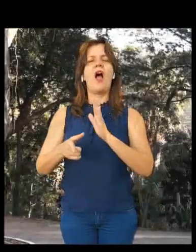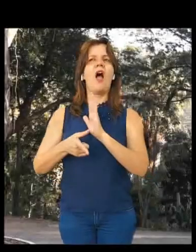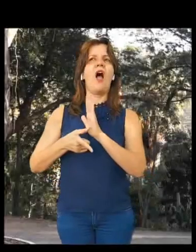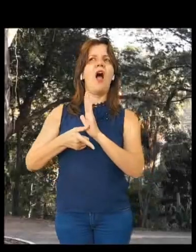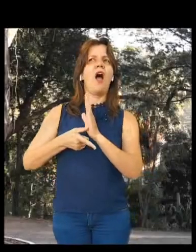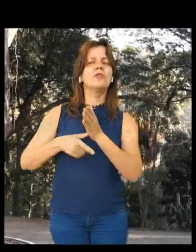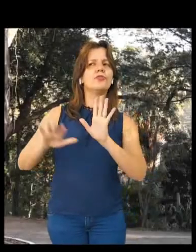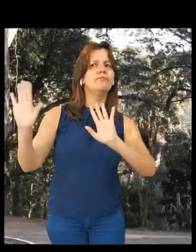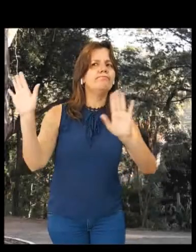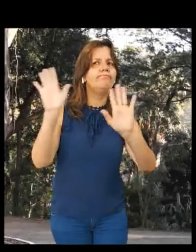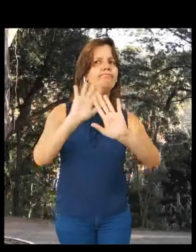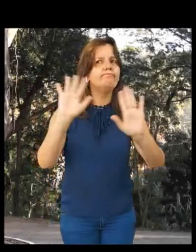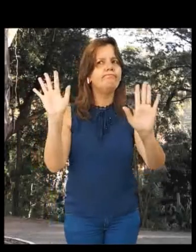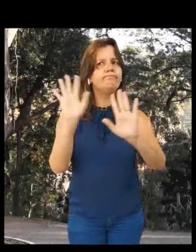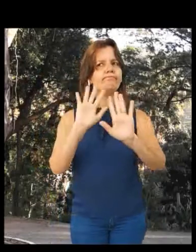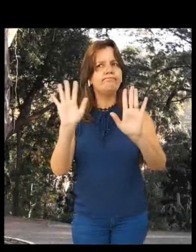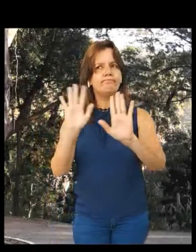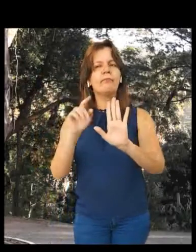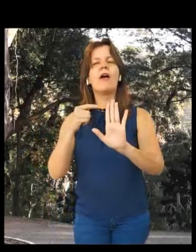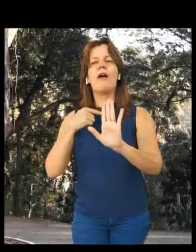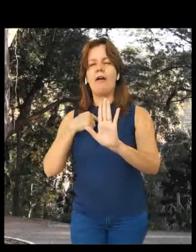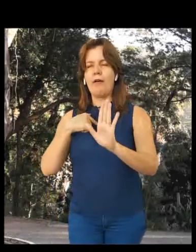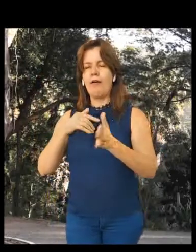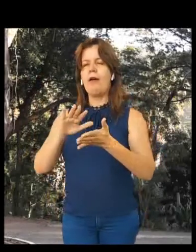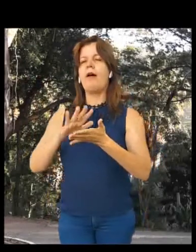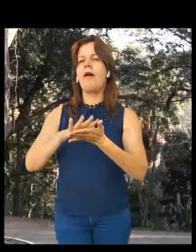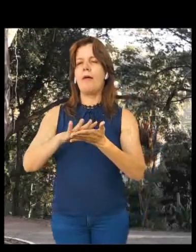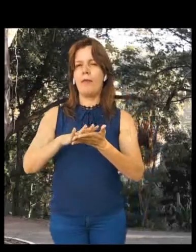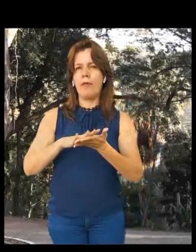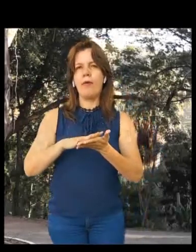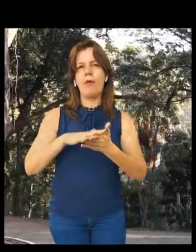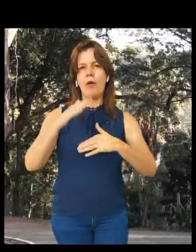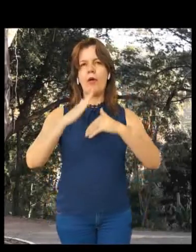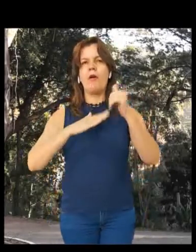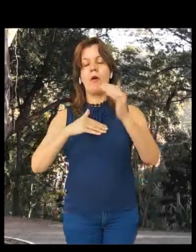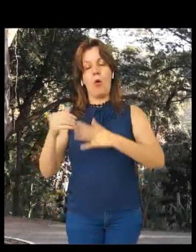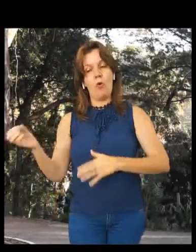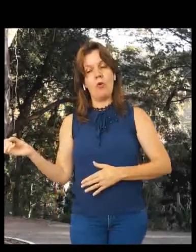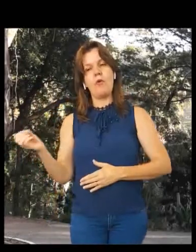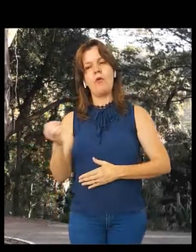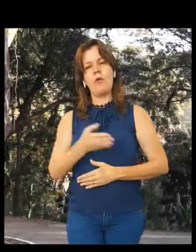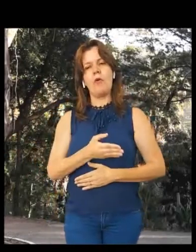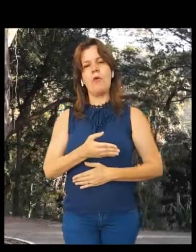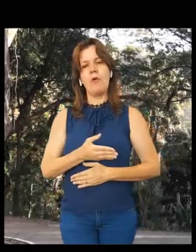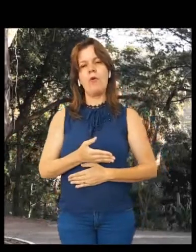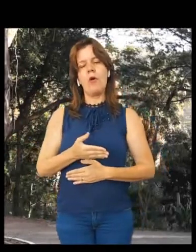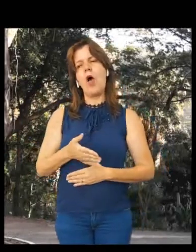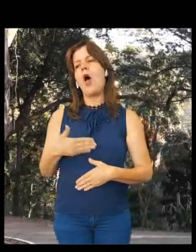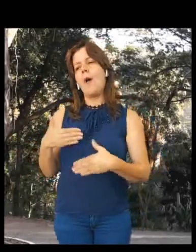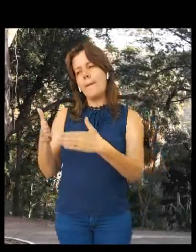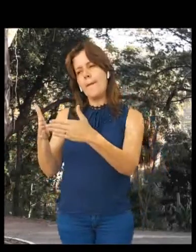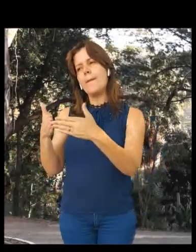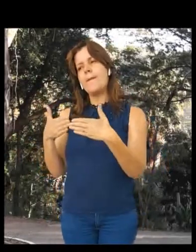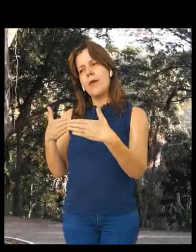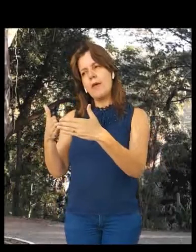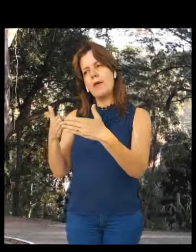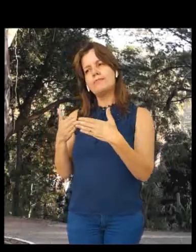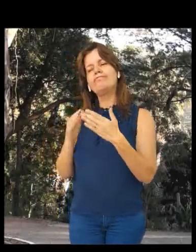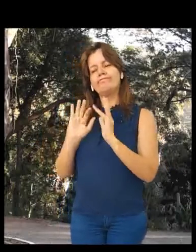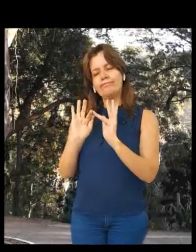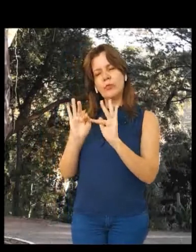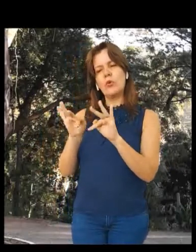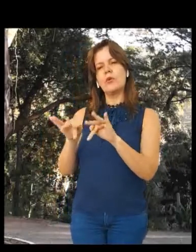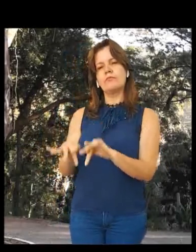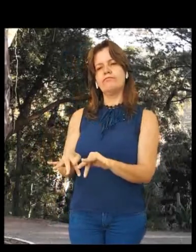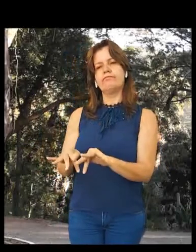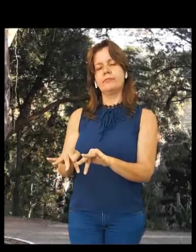Antes de me despedir Deixo ao sambista mais novo O meu